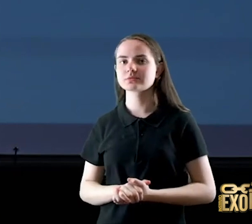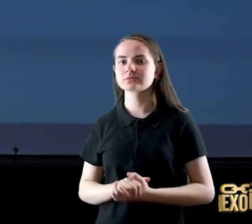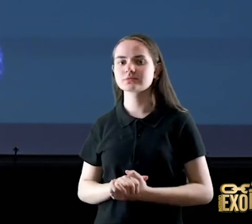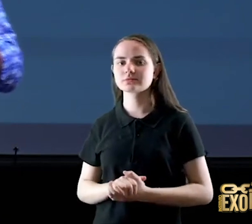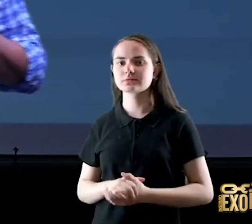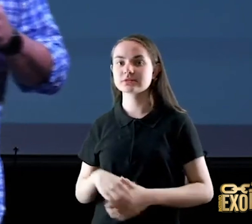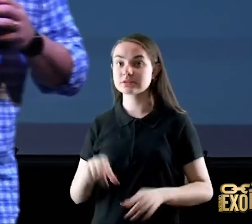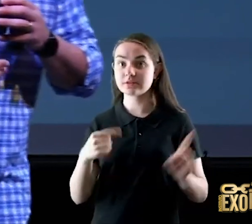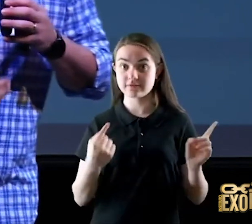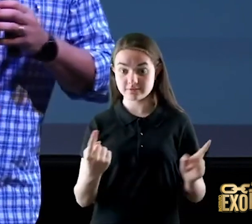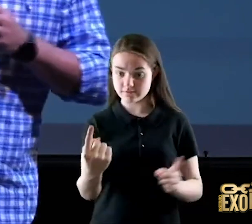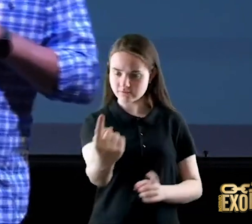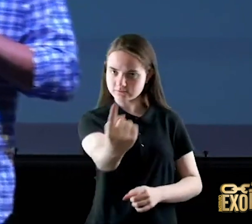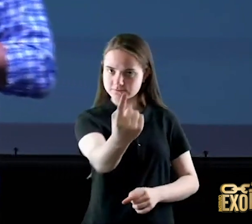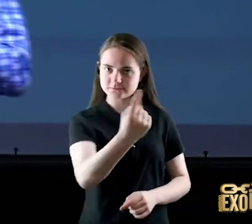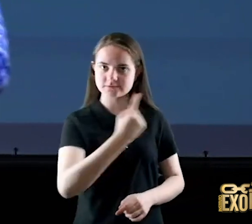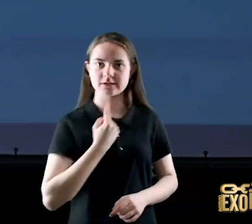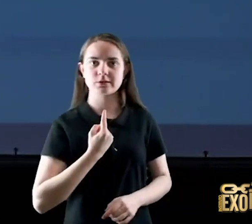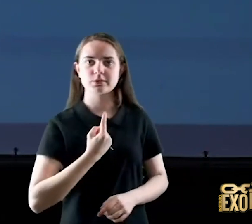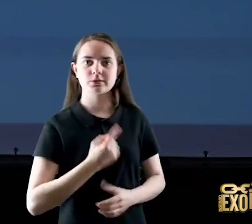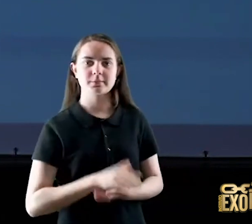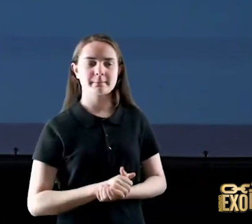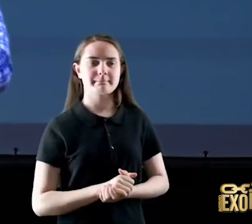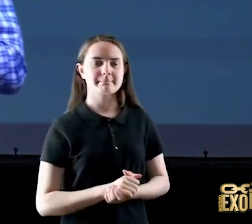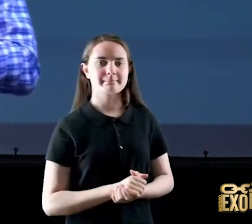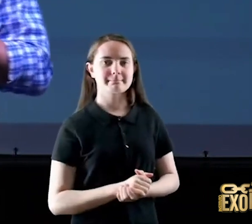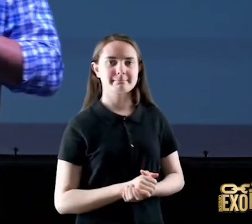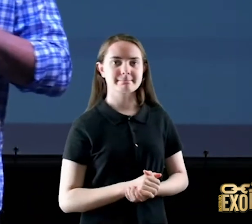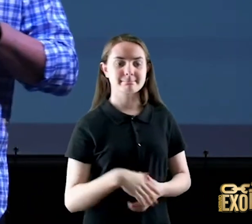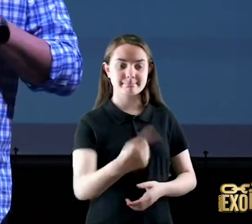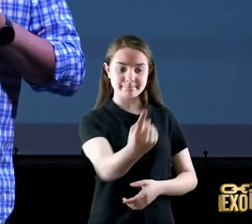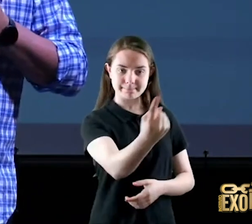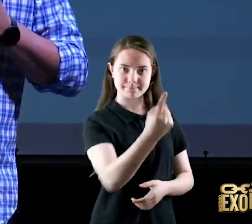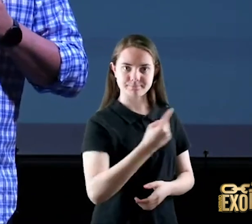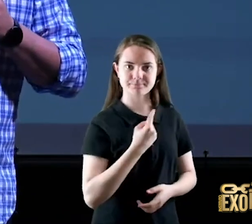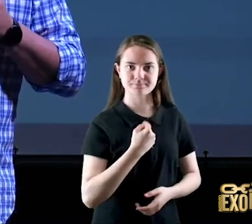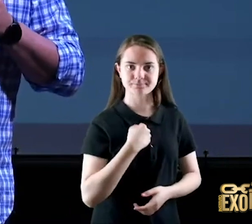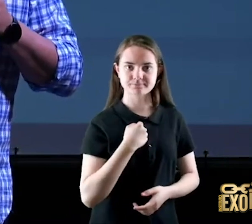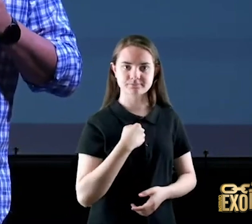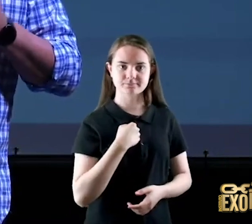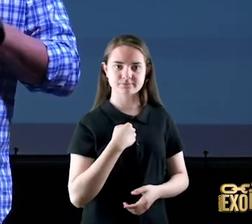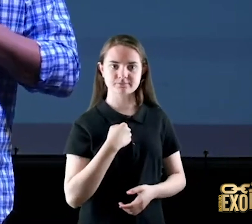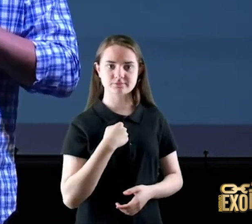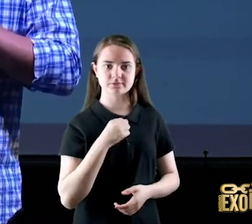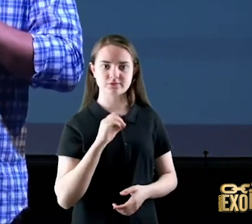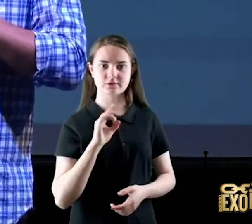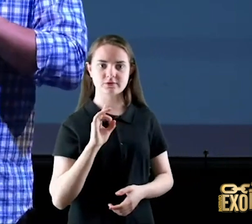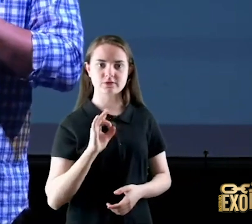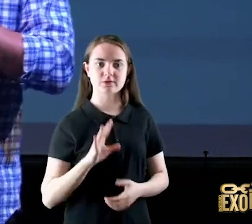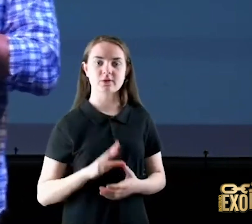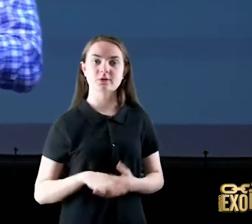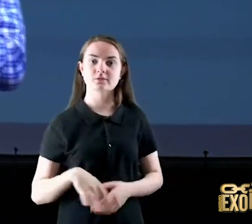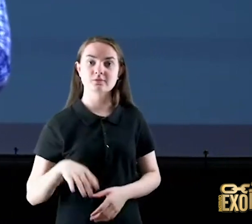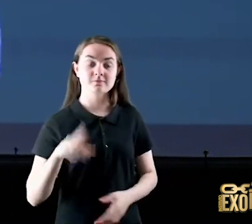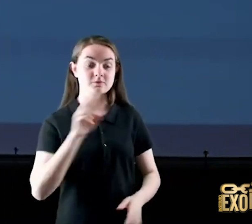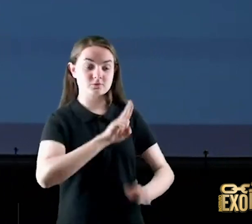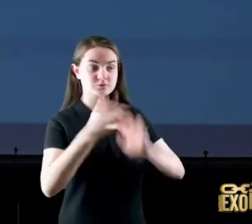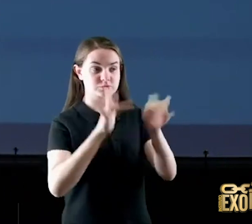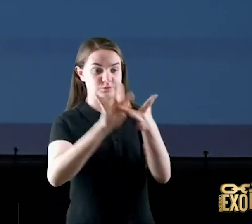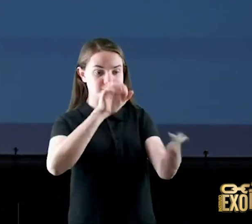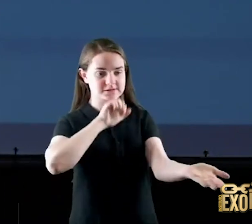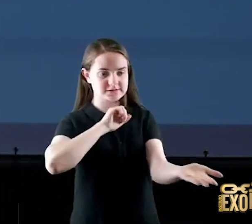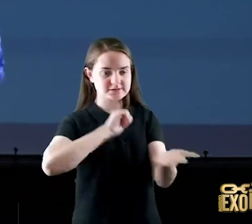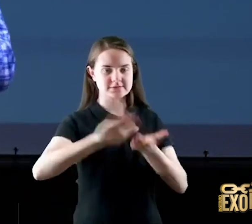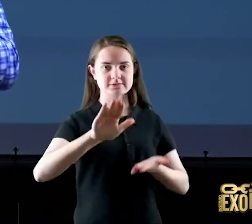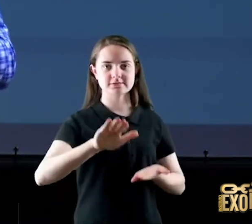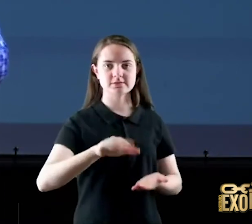ele vem para cima de mim e quando veio para cima de mim só deu tempo de eu falar eu te repreendo em nome